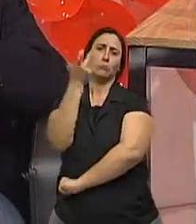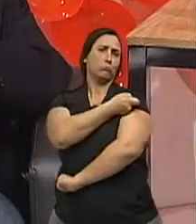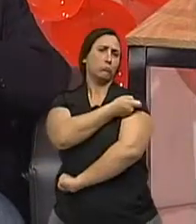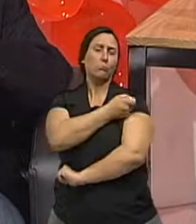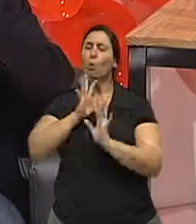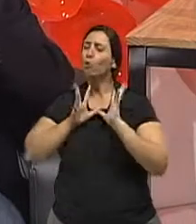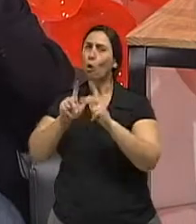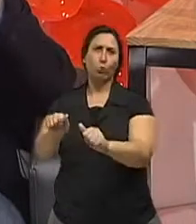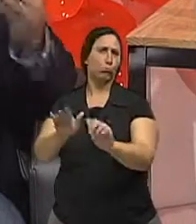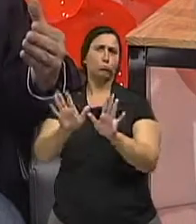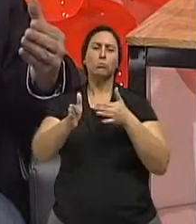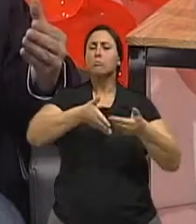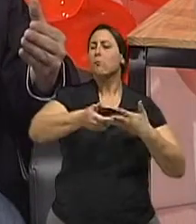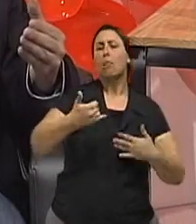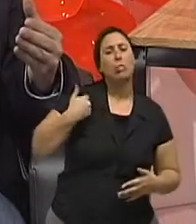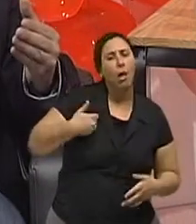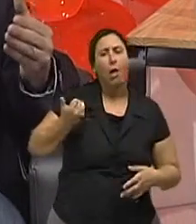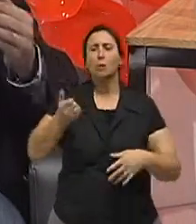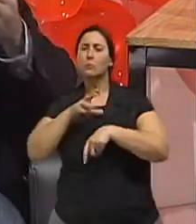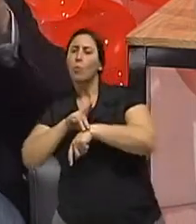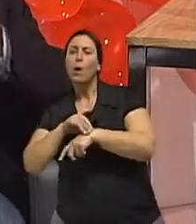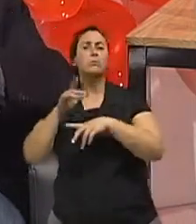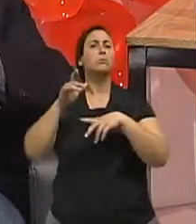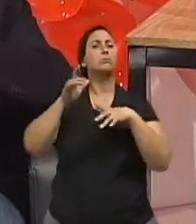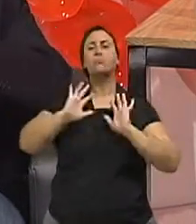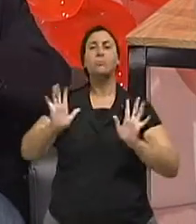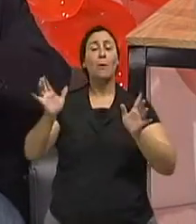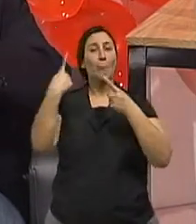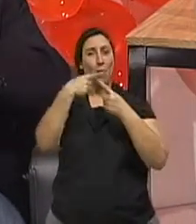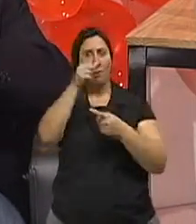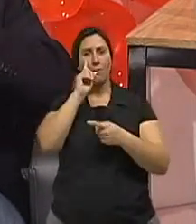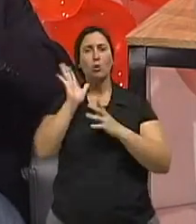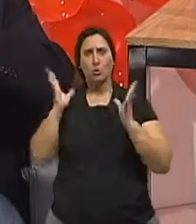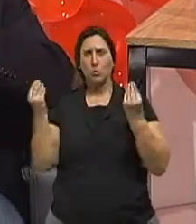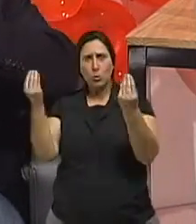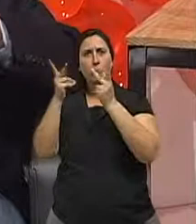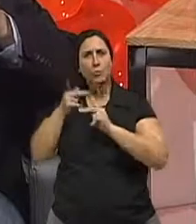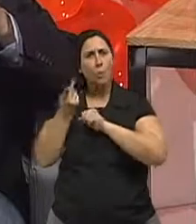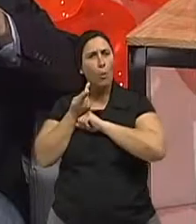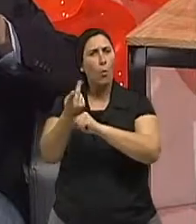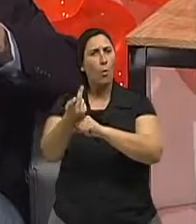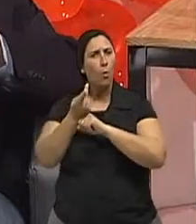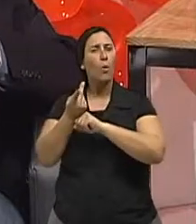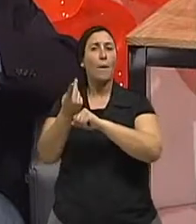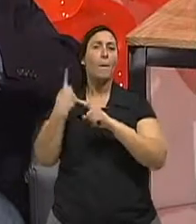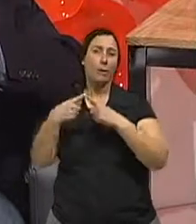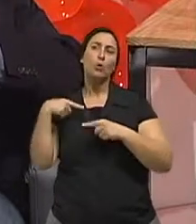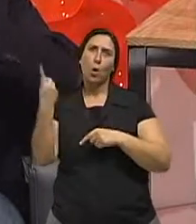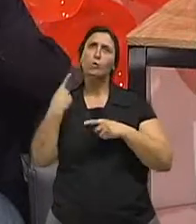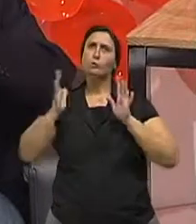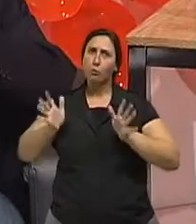a procura pela vacina agora, nós já estamos quase encerrando a campanha, que